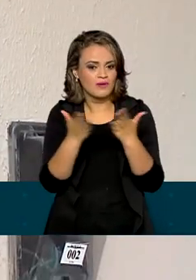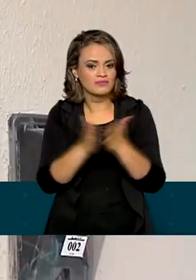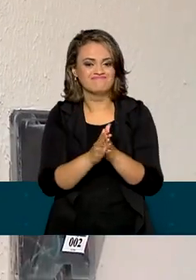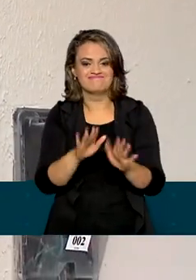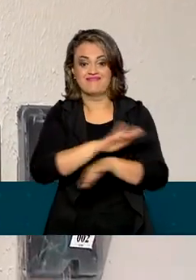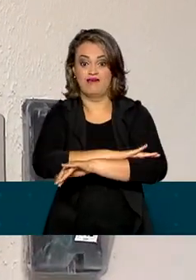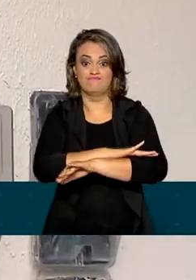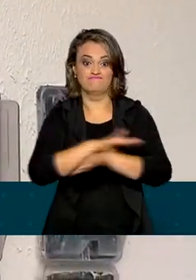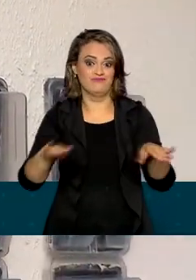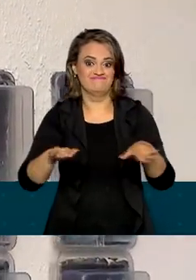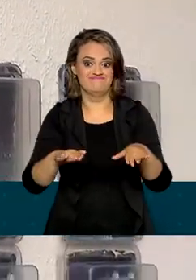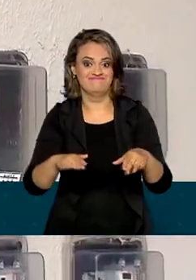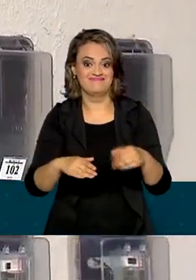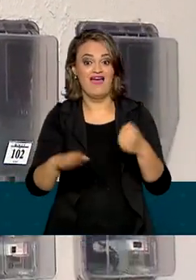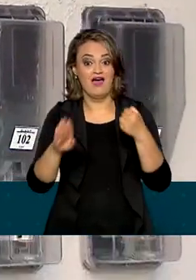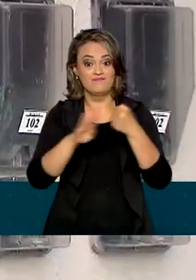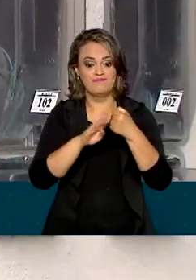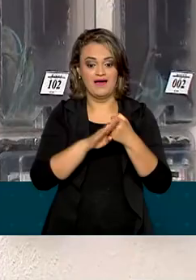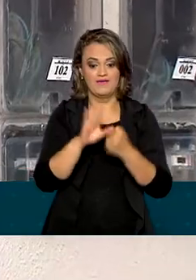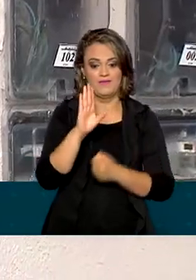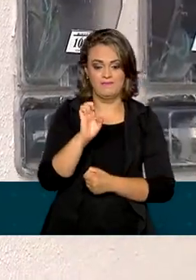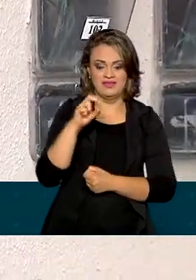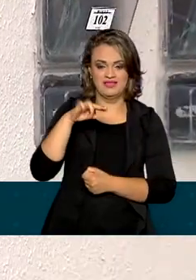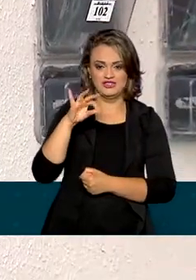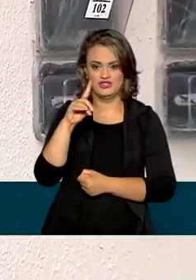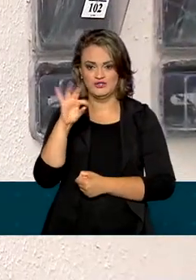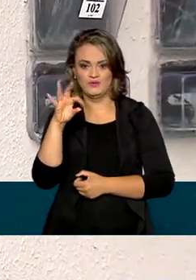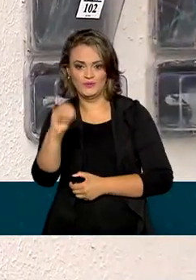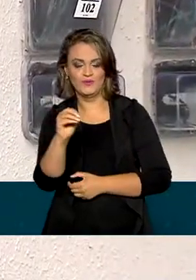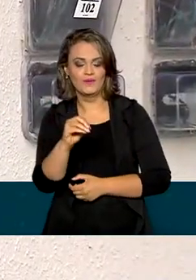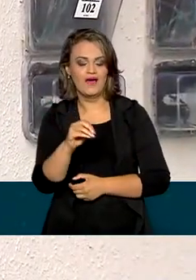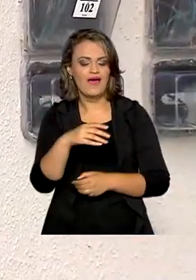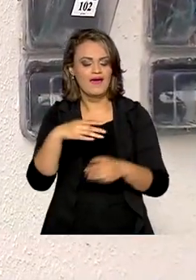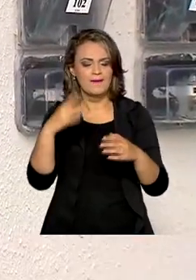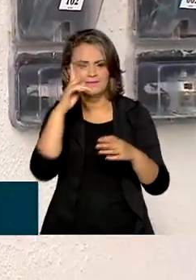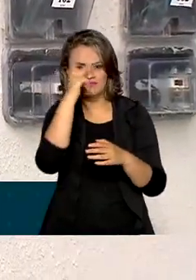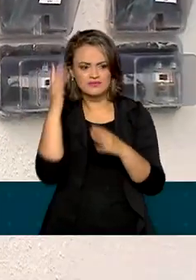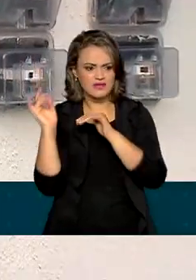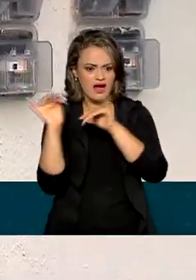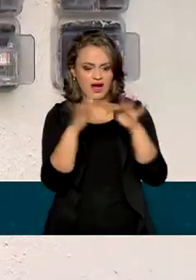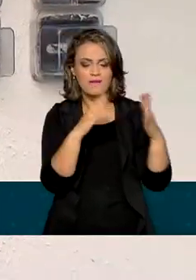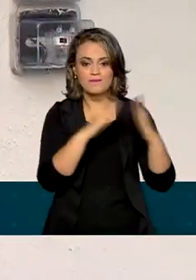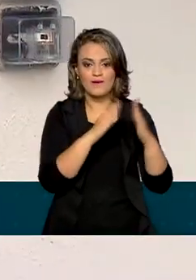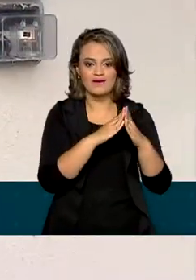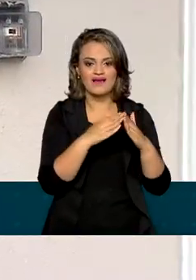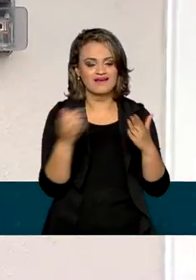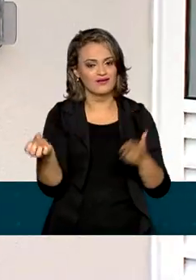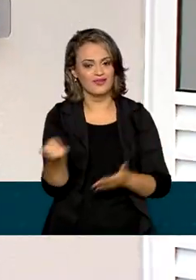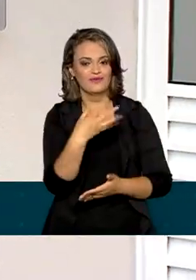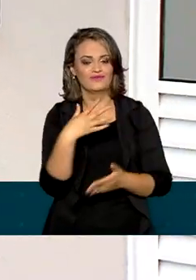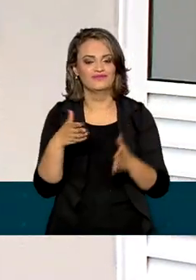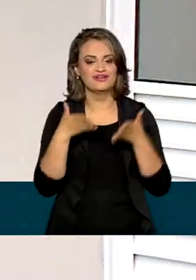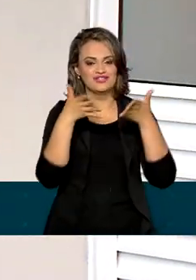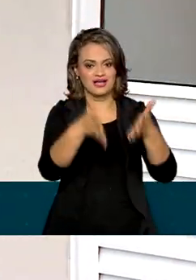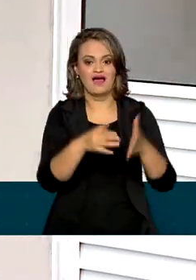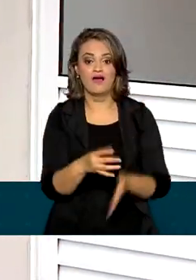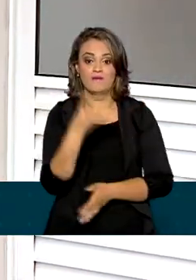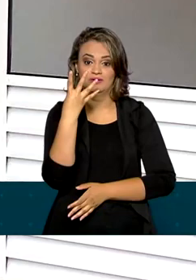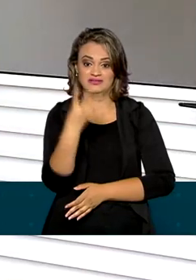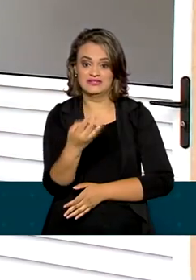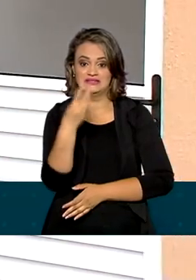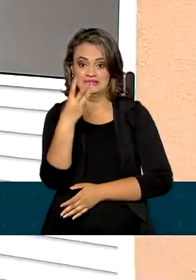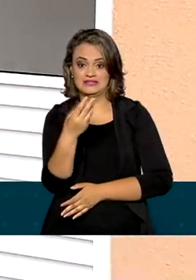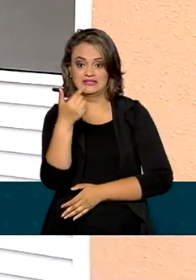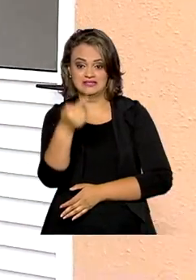O bairro Benedito Bentes é o mais populoso de Maceió e agora irá ganhar novos moradores. Na segunda-feira, 437